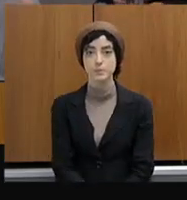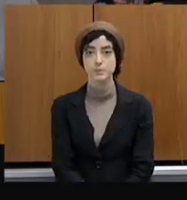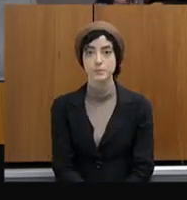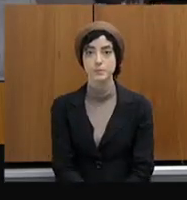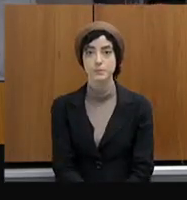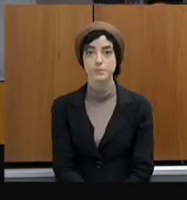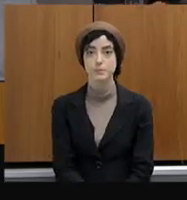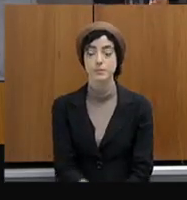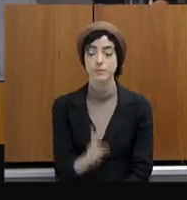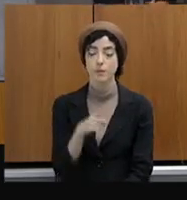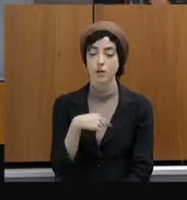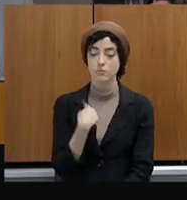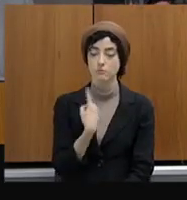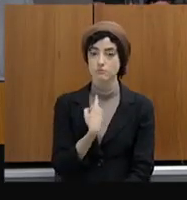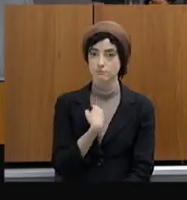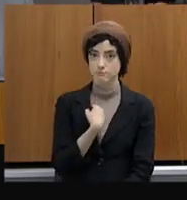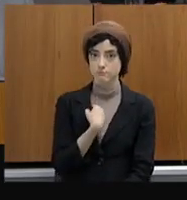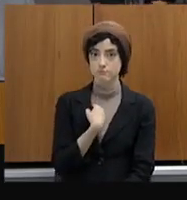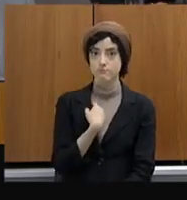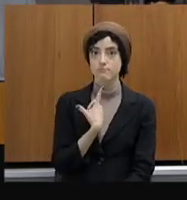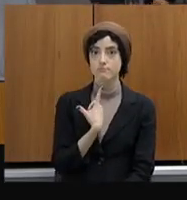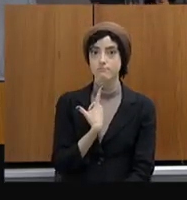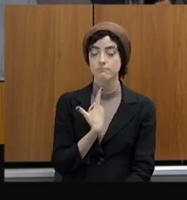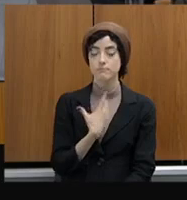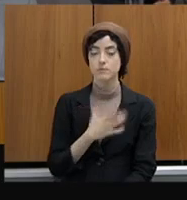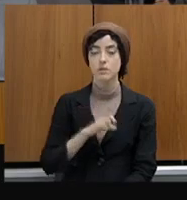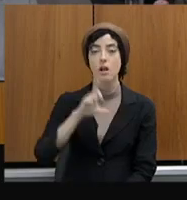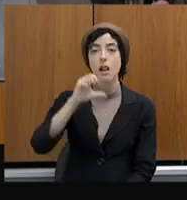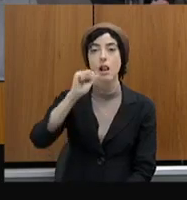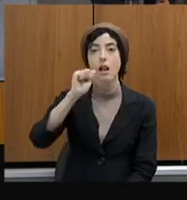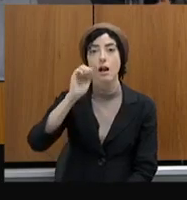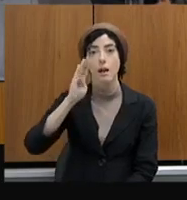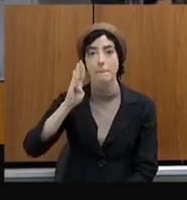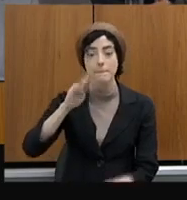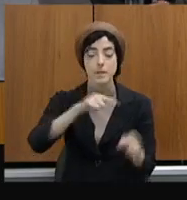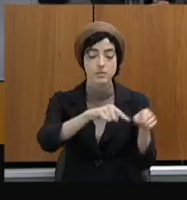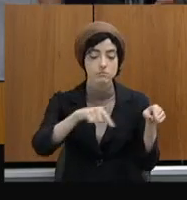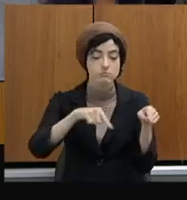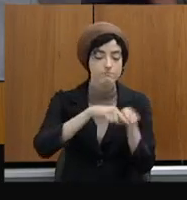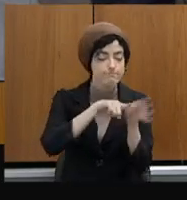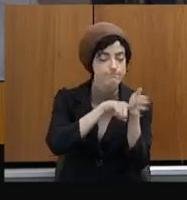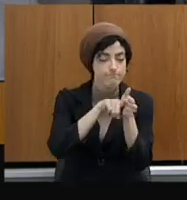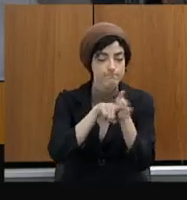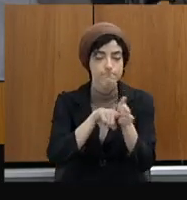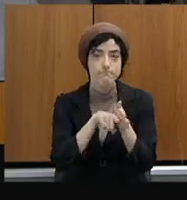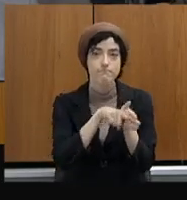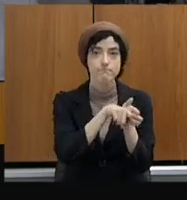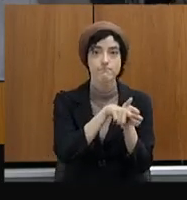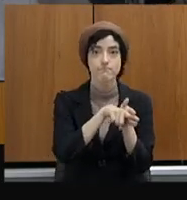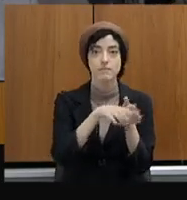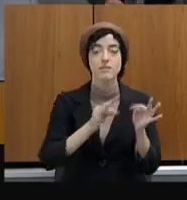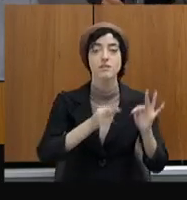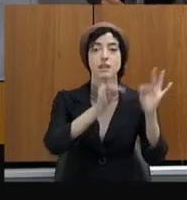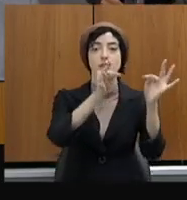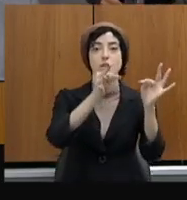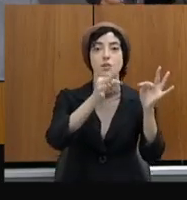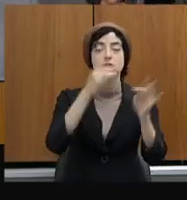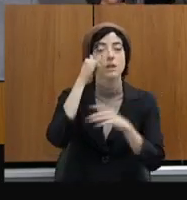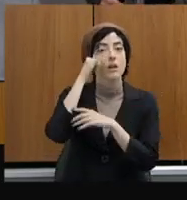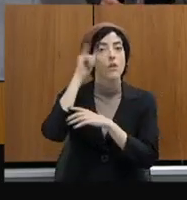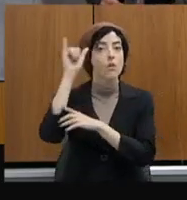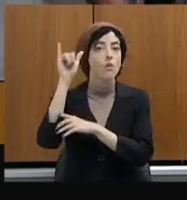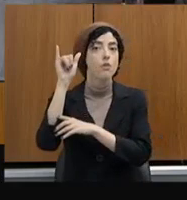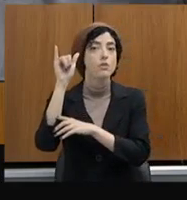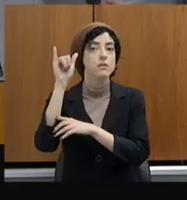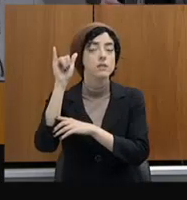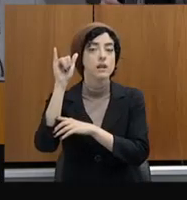laboratório de tecnologia contra a lavagem de dinheiro, fizemos aí também